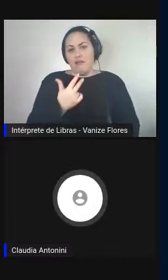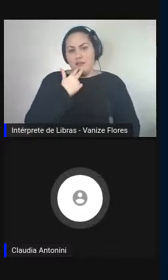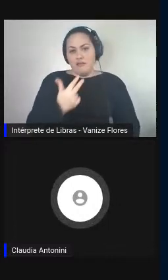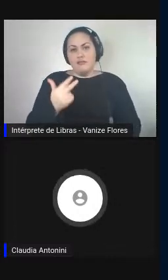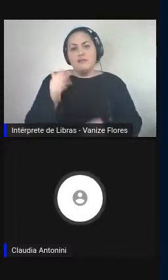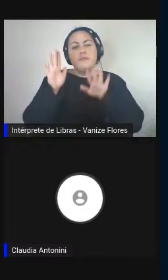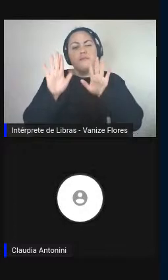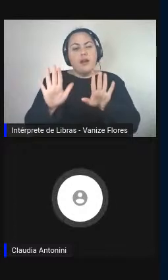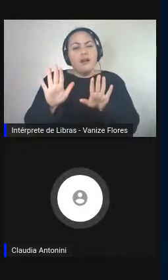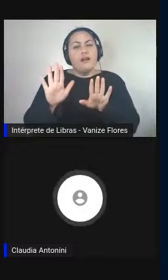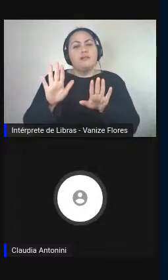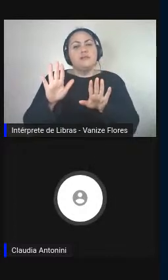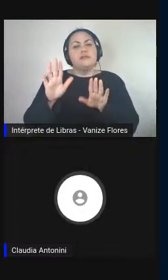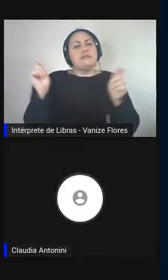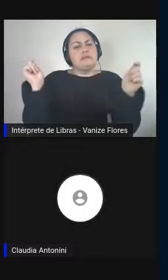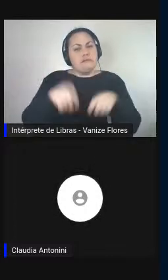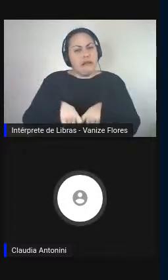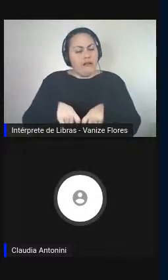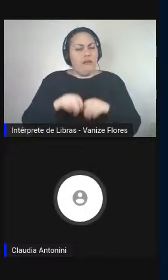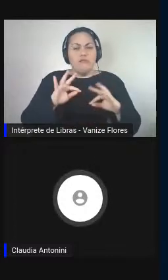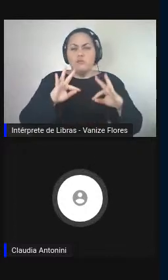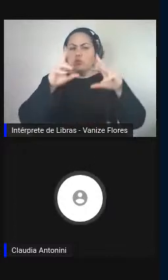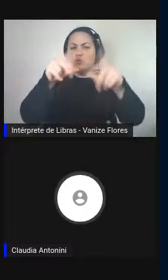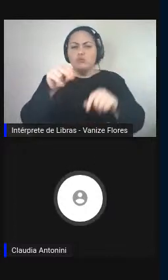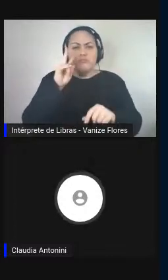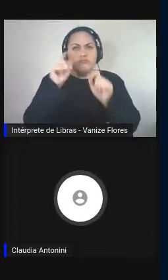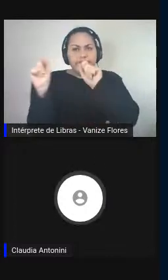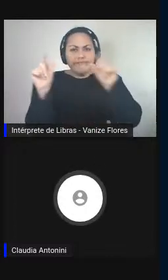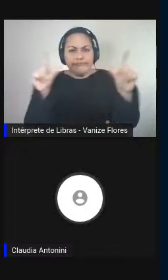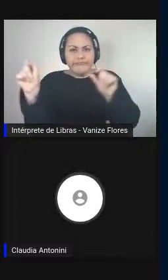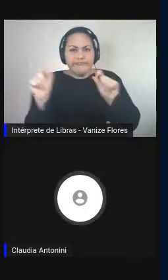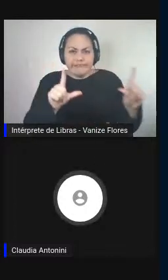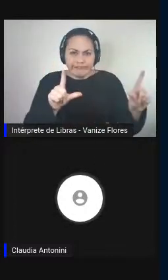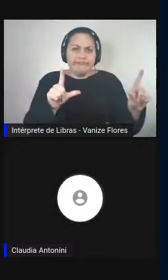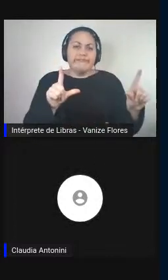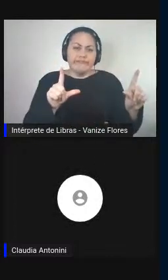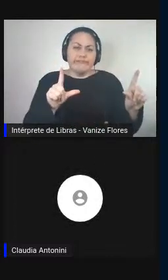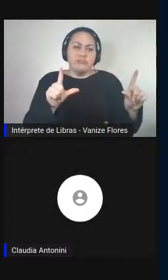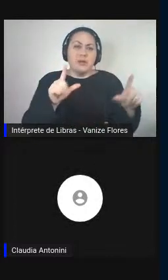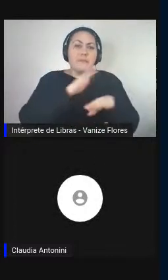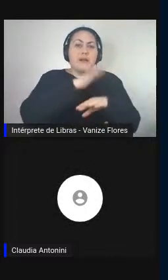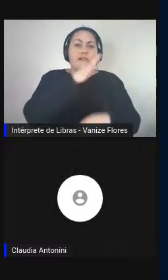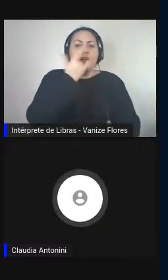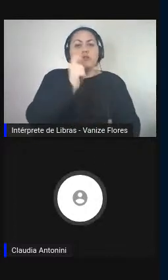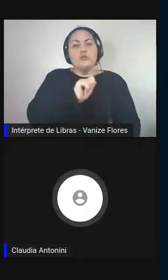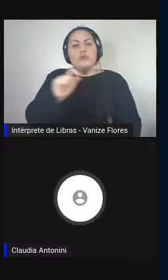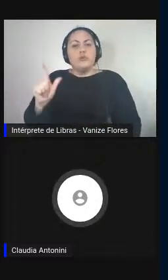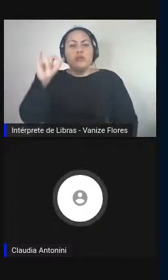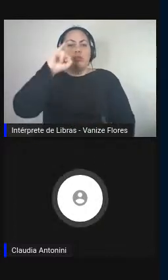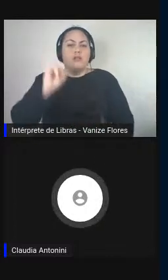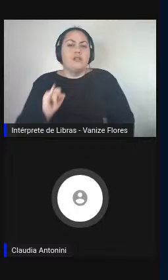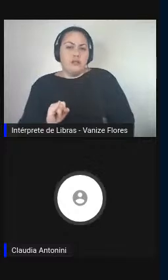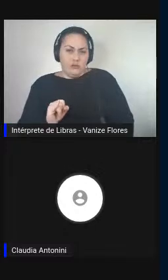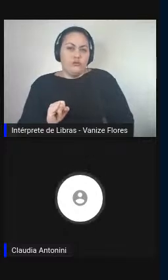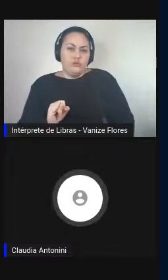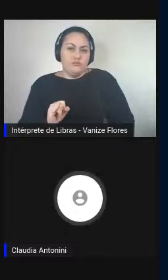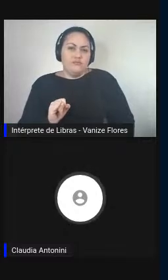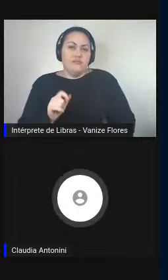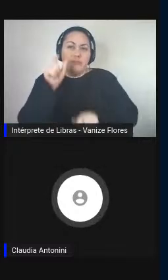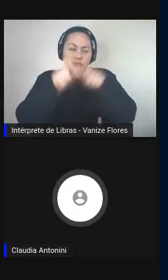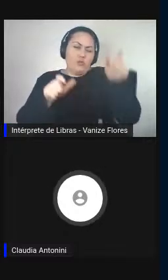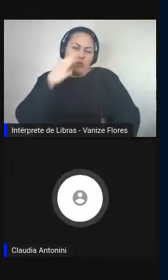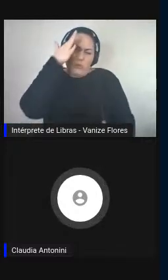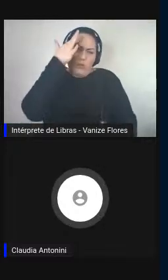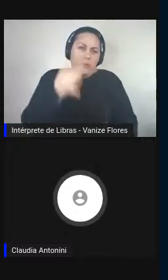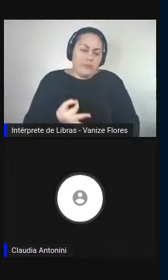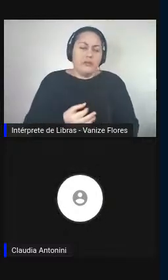acessível a todos em relação a um PowerPoint em italiano. Esta citação com a